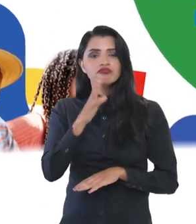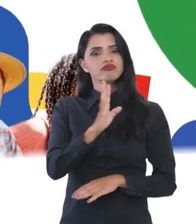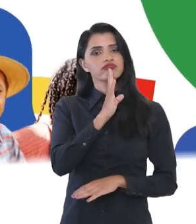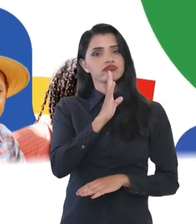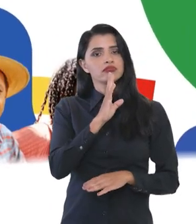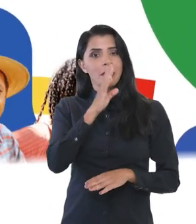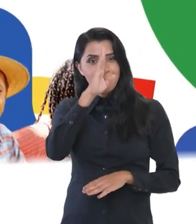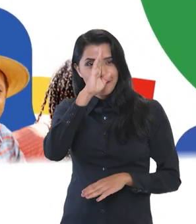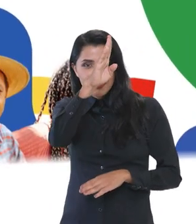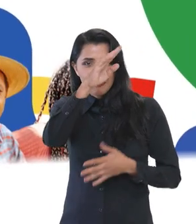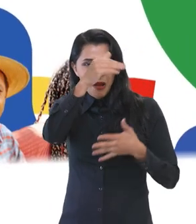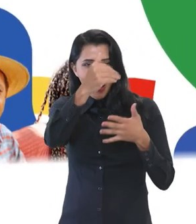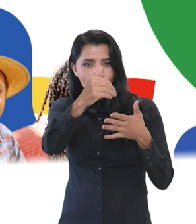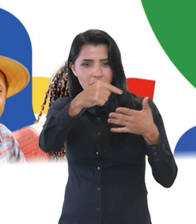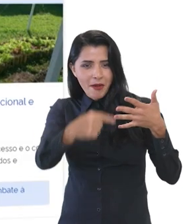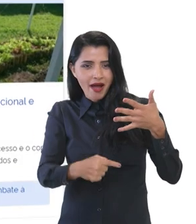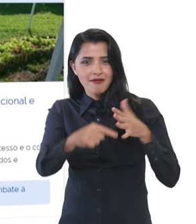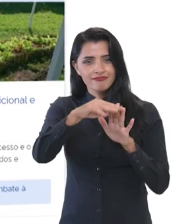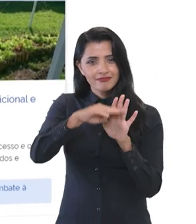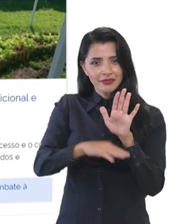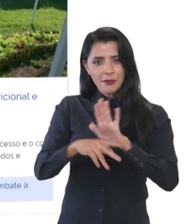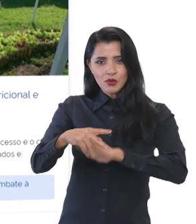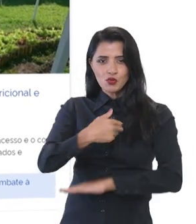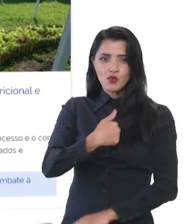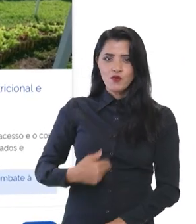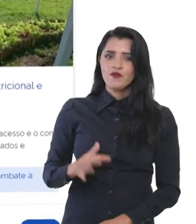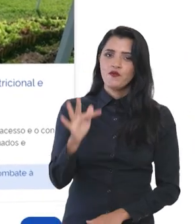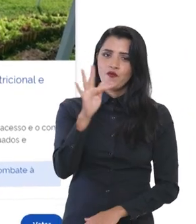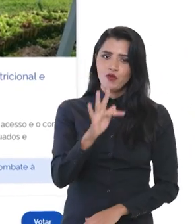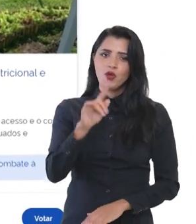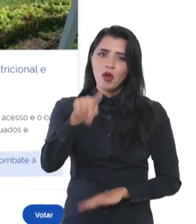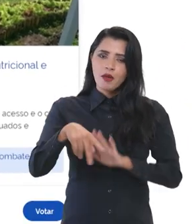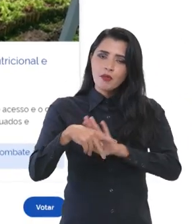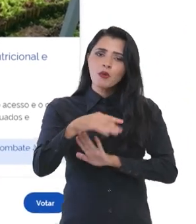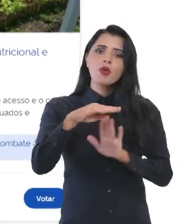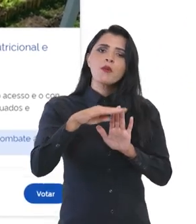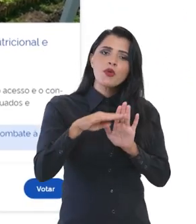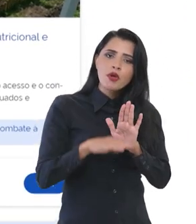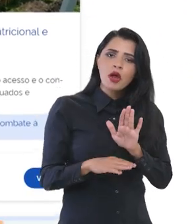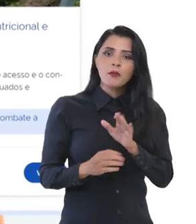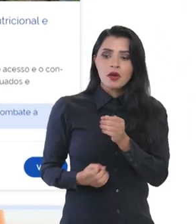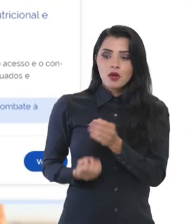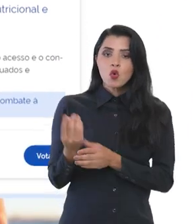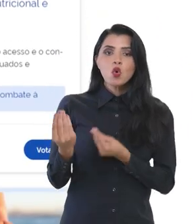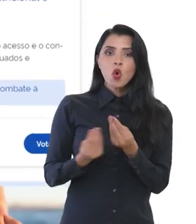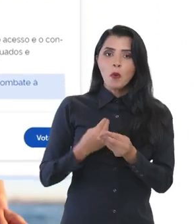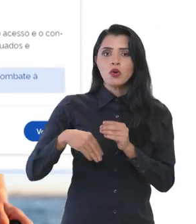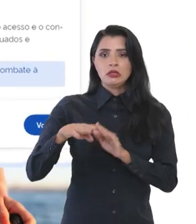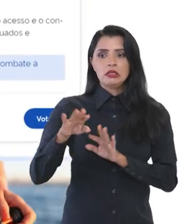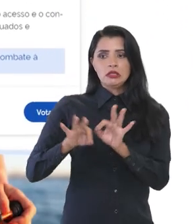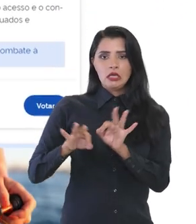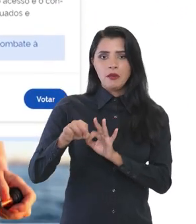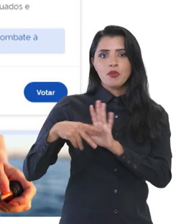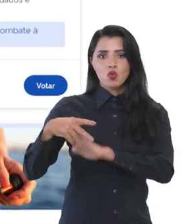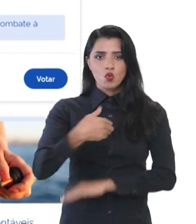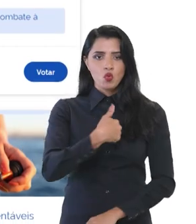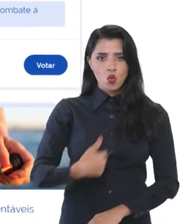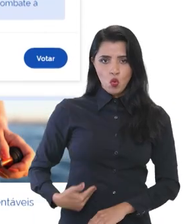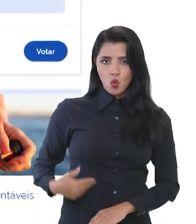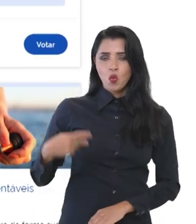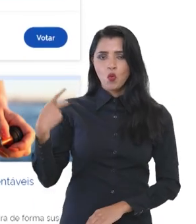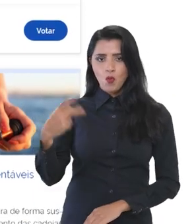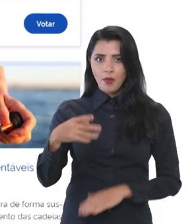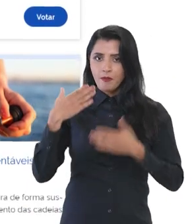conhecer os principais programas do governo federal, que são aqueles programas que nascem do programa de governo